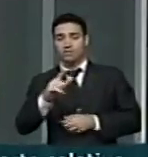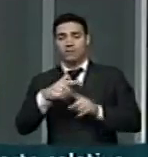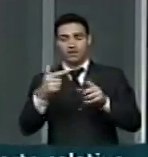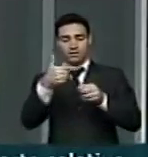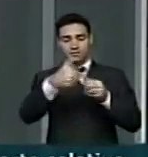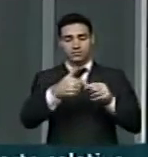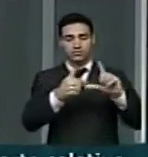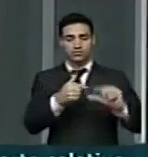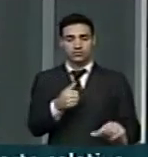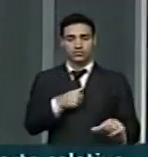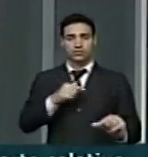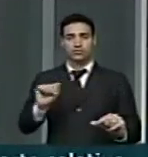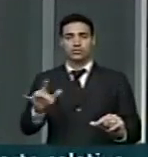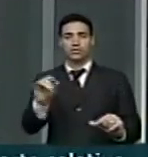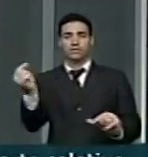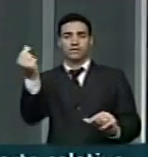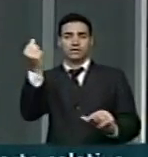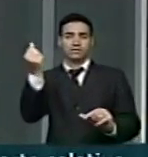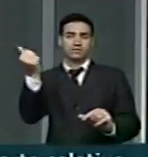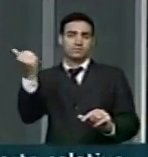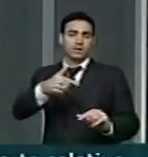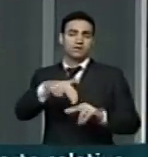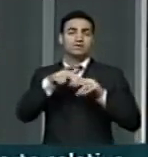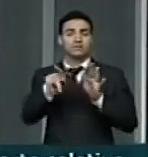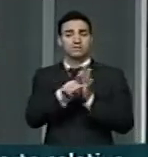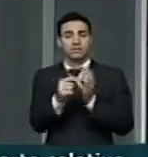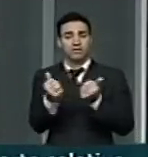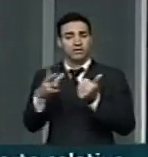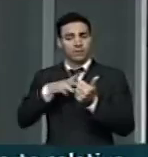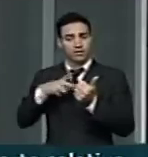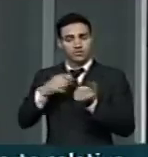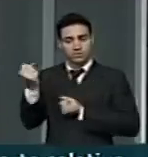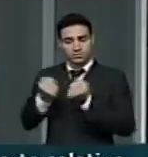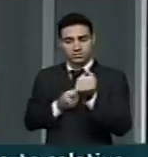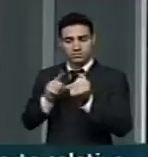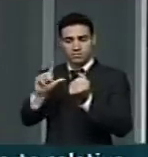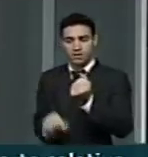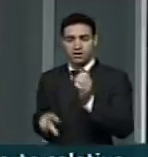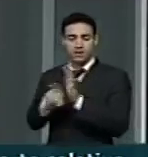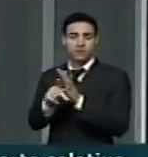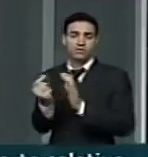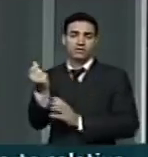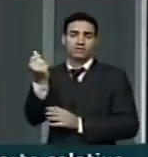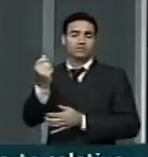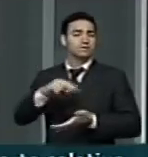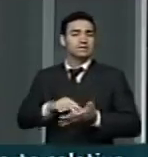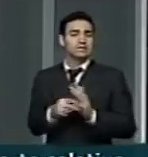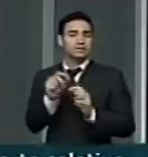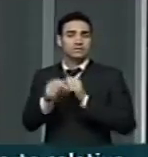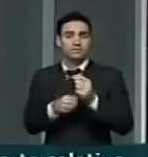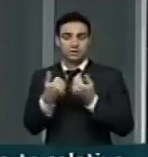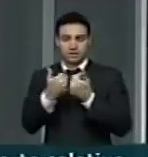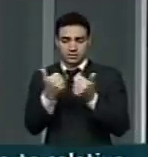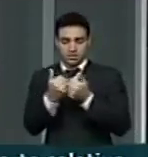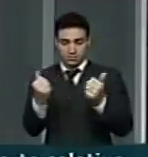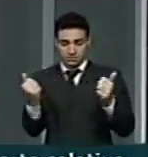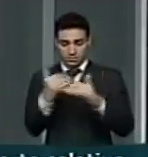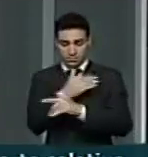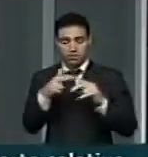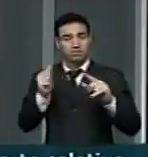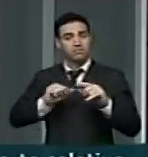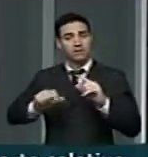da inflação. Enquanto o preço de veículos privados ficou abaixo da inflação. Então, o significa isso? Que o transporte público está se